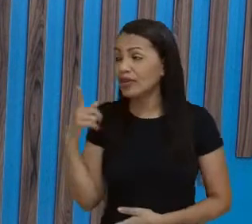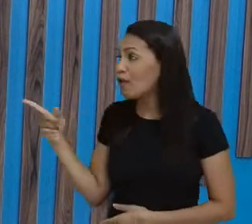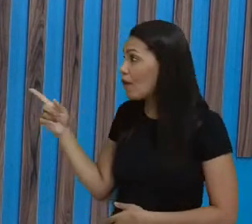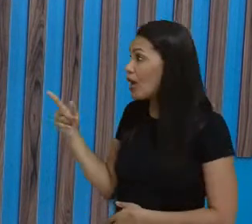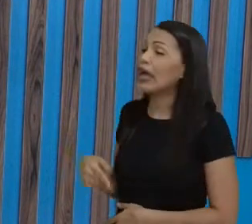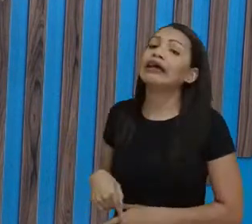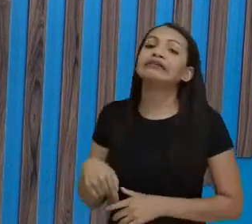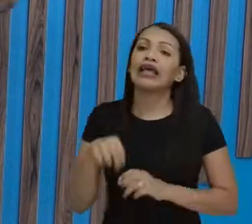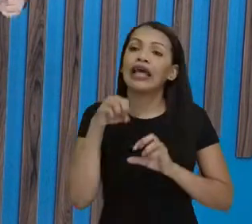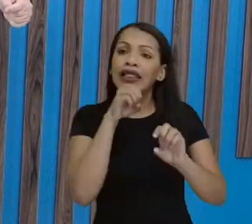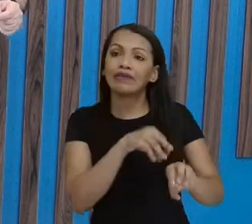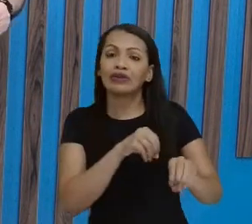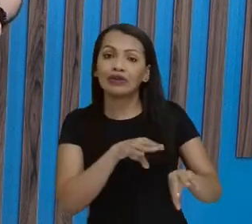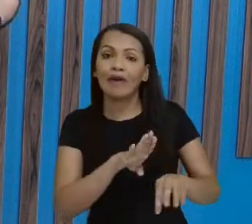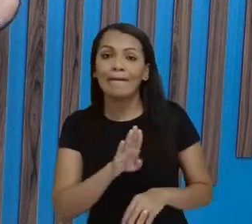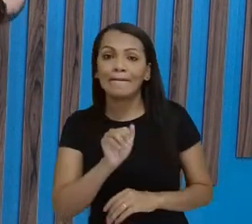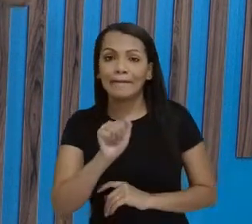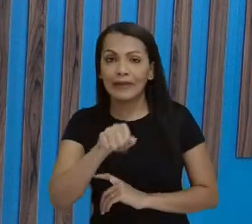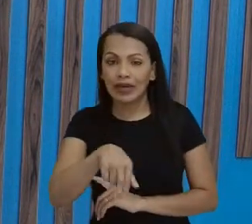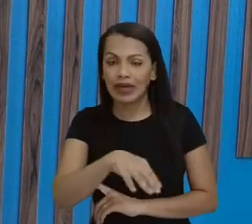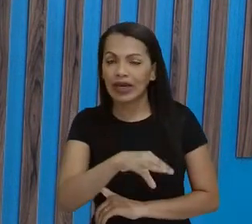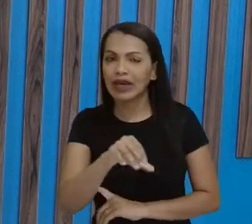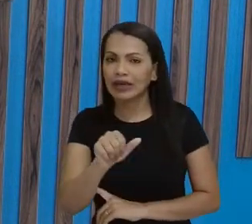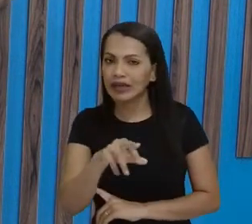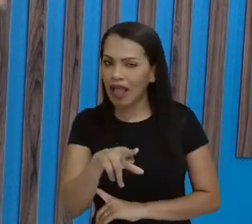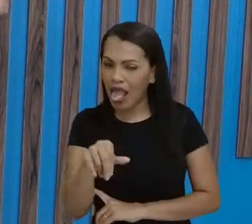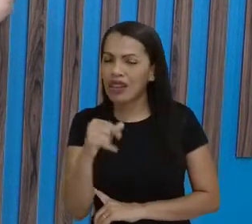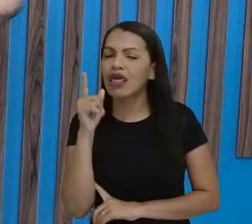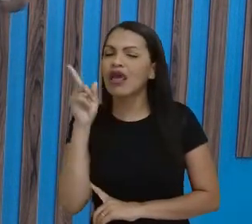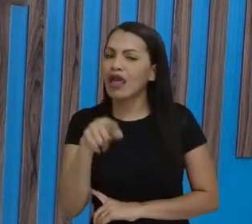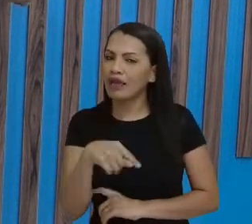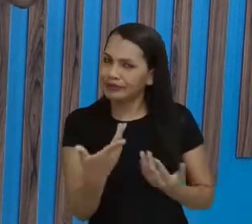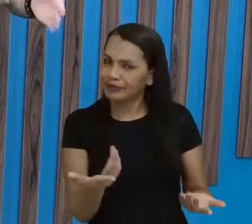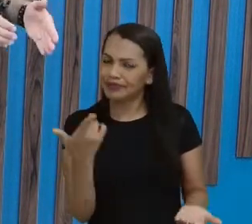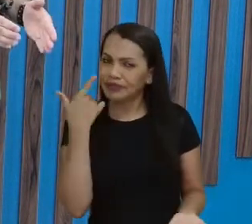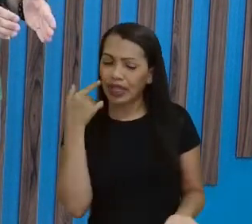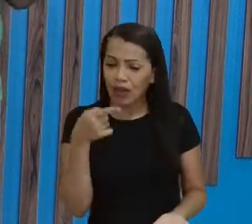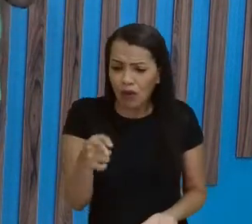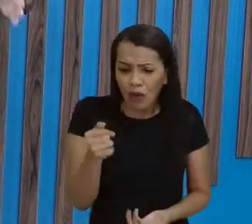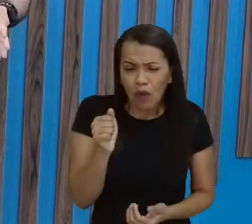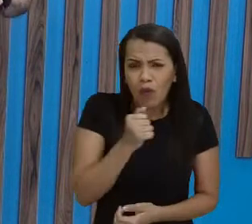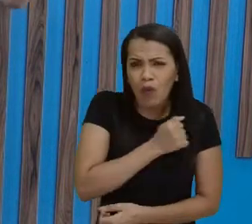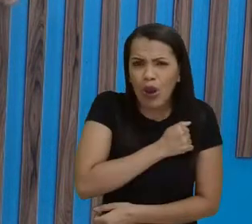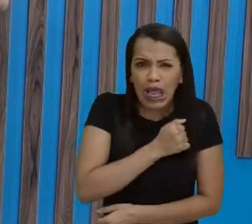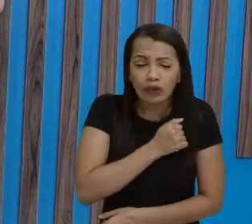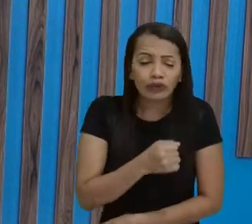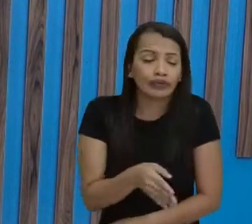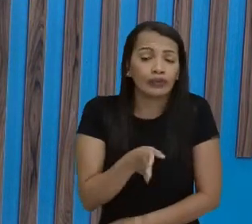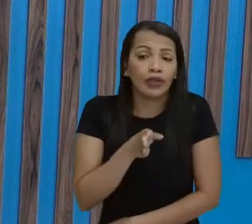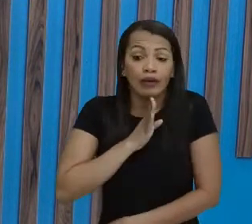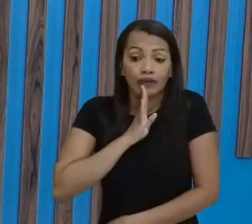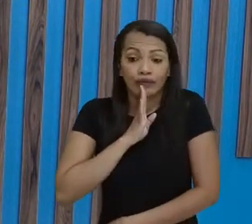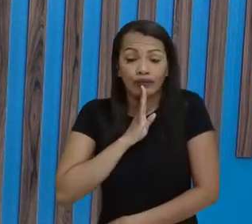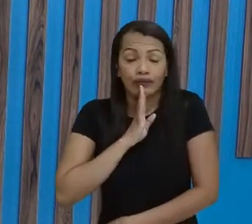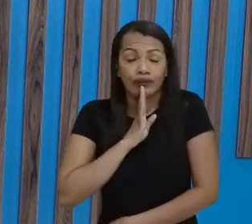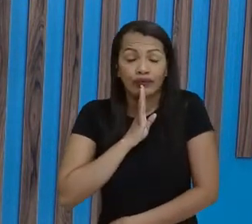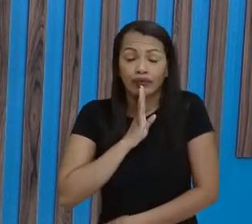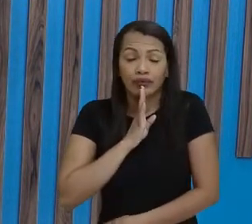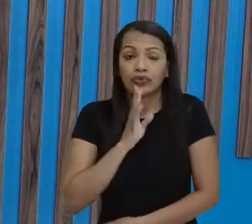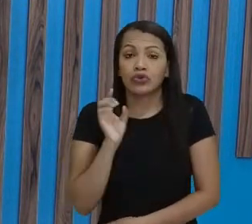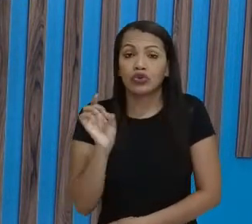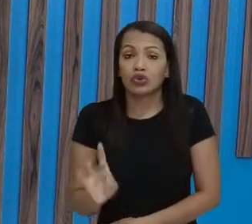sentar ali e anotar tudo que o professor coloca, sem questionar, e reproduzir tudo aquilo igual ao que o professor